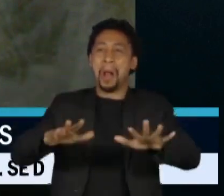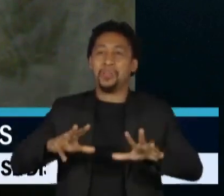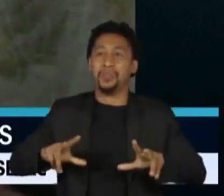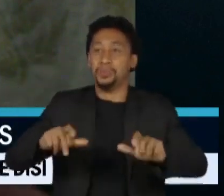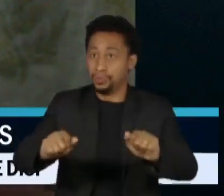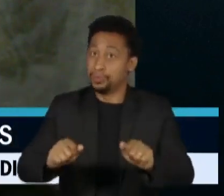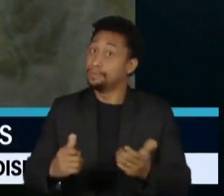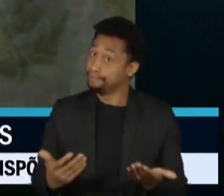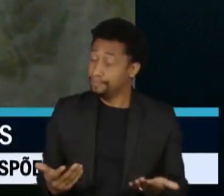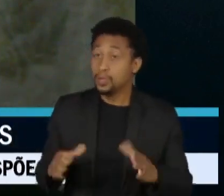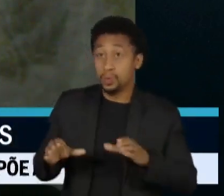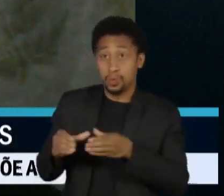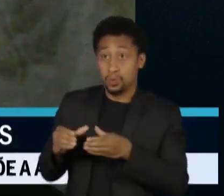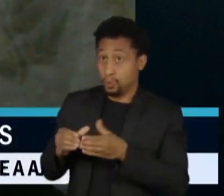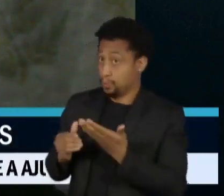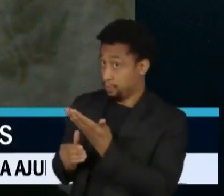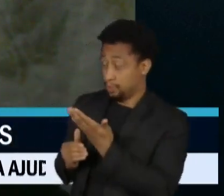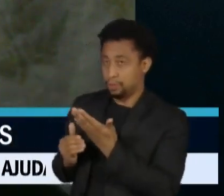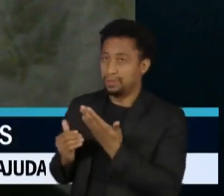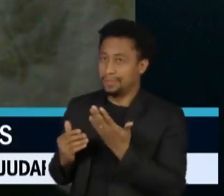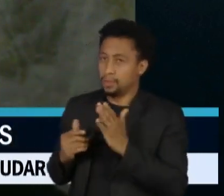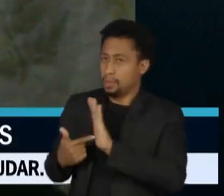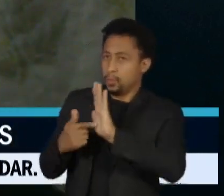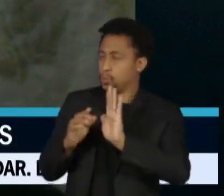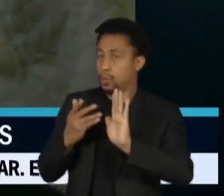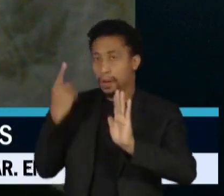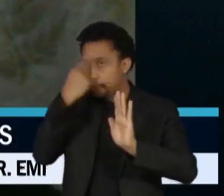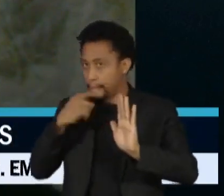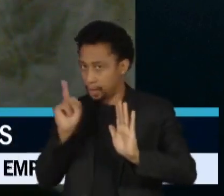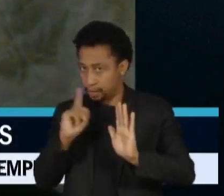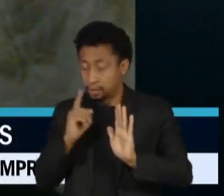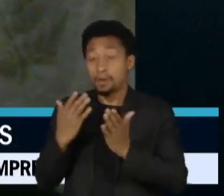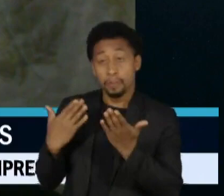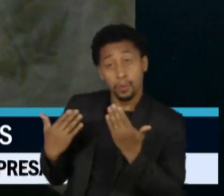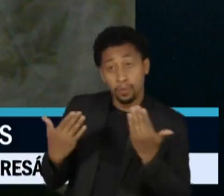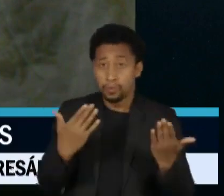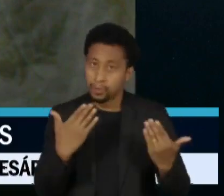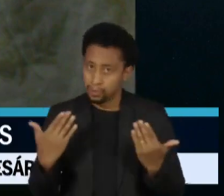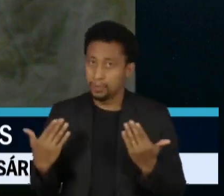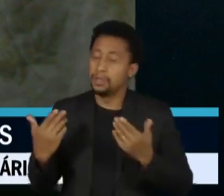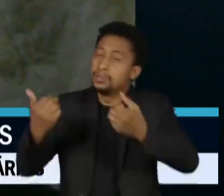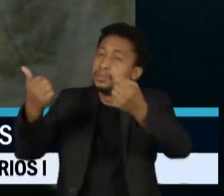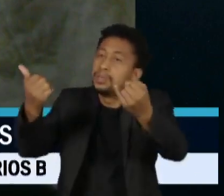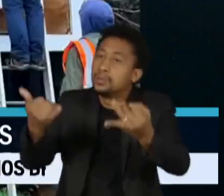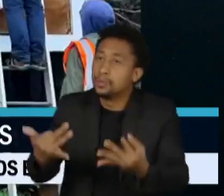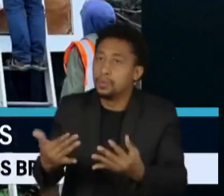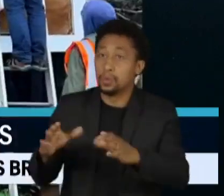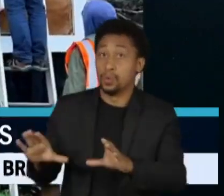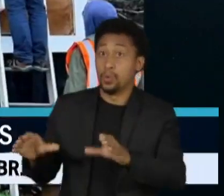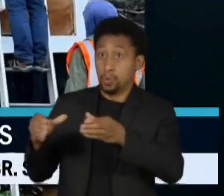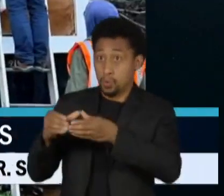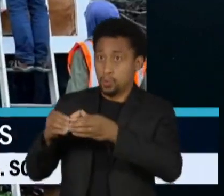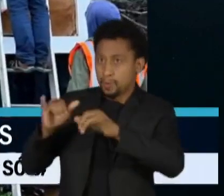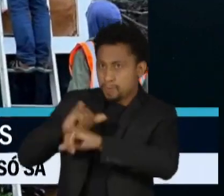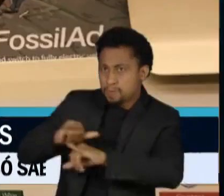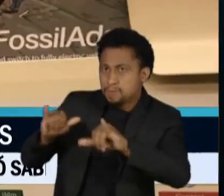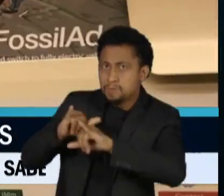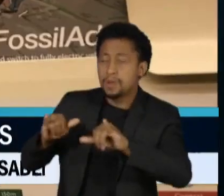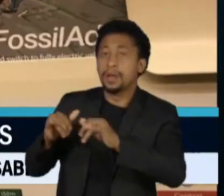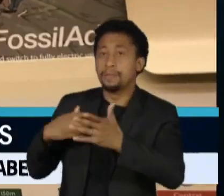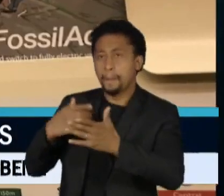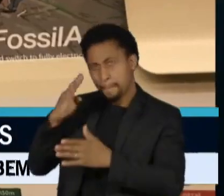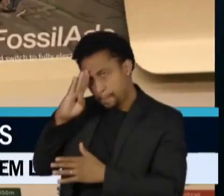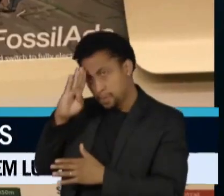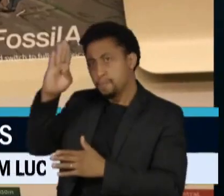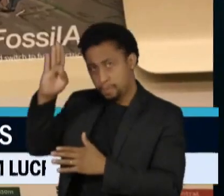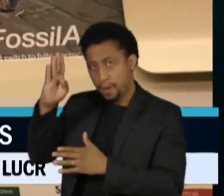Um integrante do grupo Brandalism, que organizou a ação, conversou com a gente. Ele disse que a equipe mirou na BMW e na Toyota,